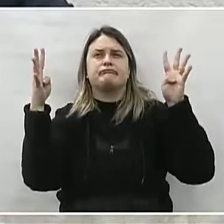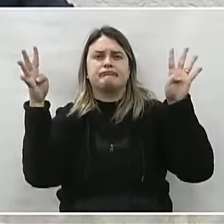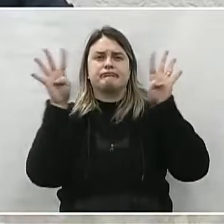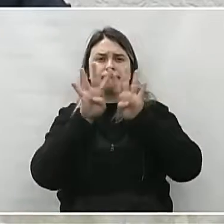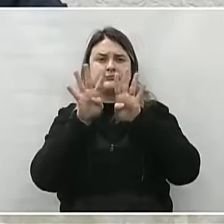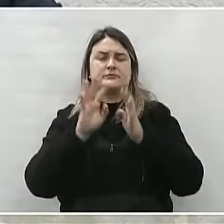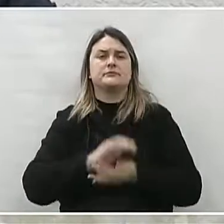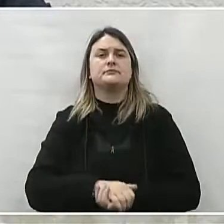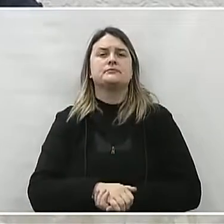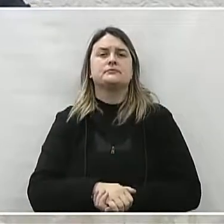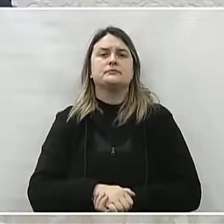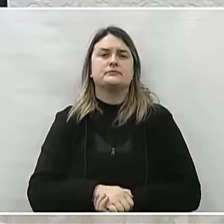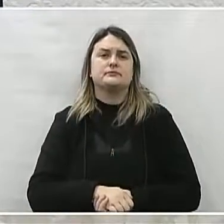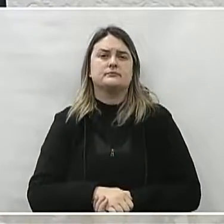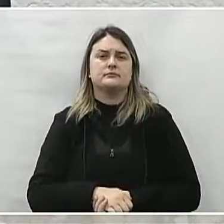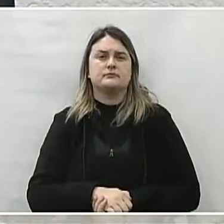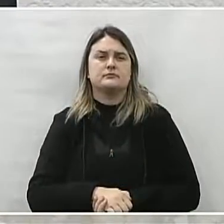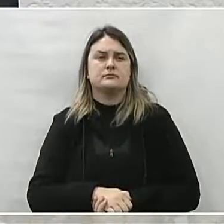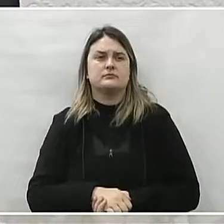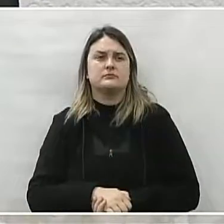traves do campo de futebol.